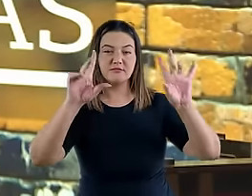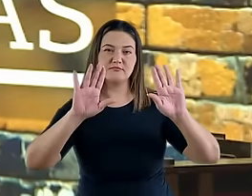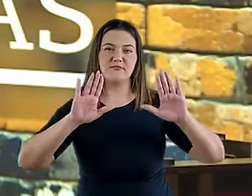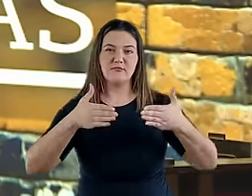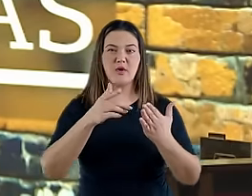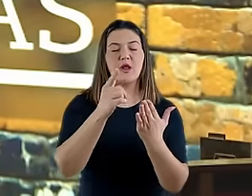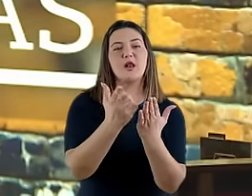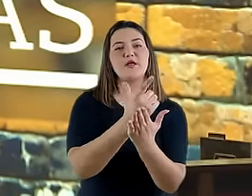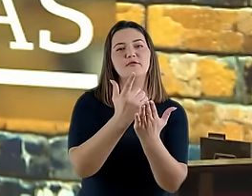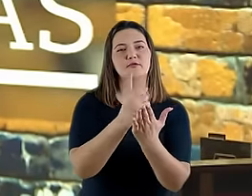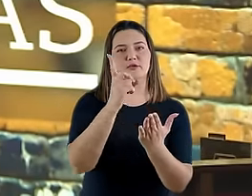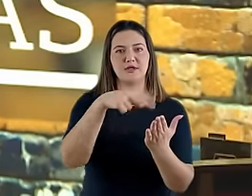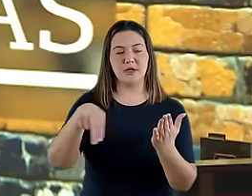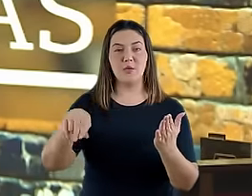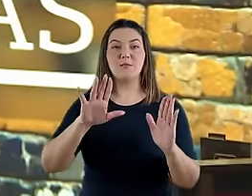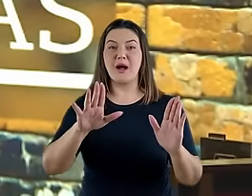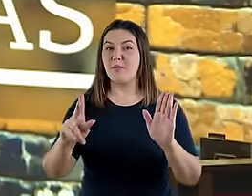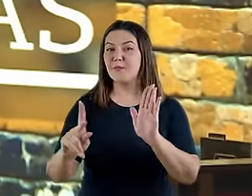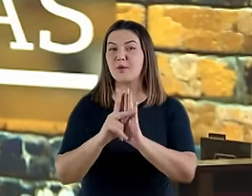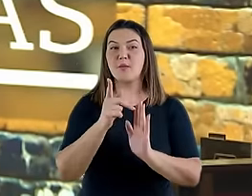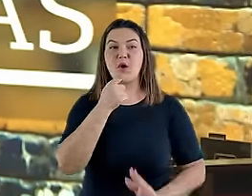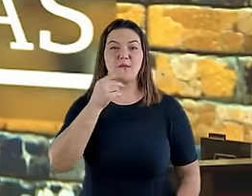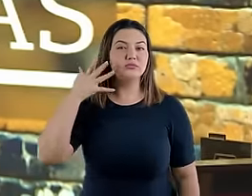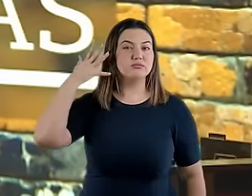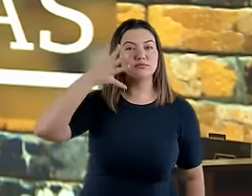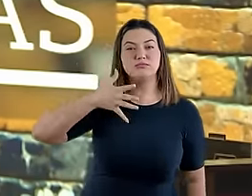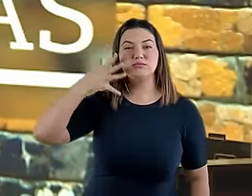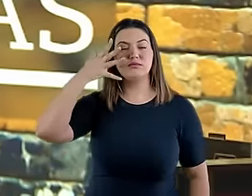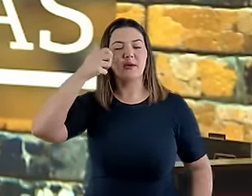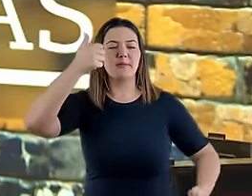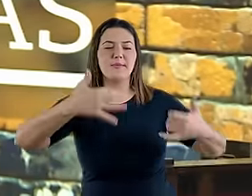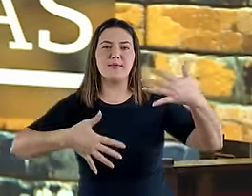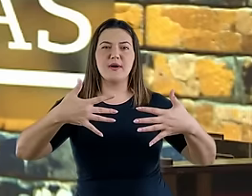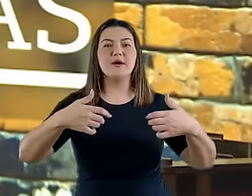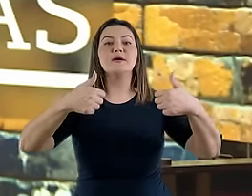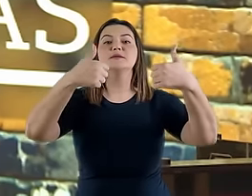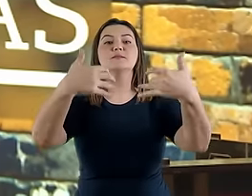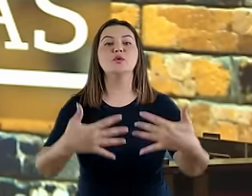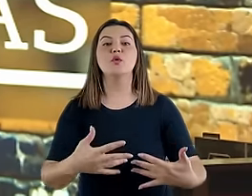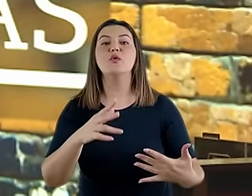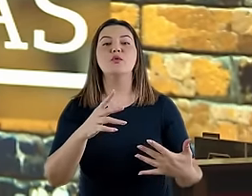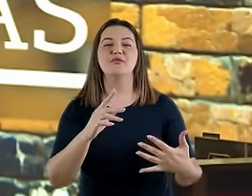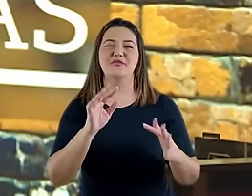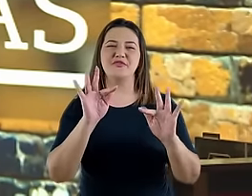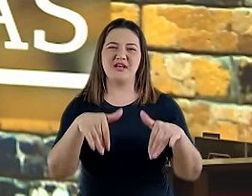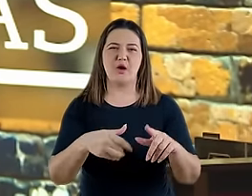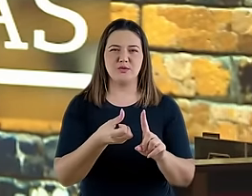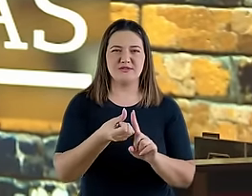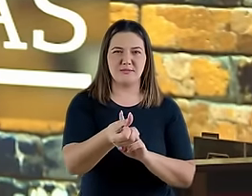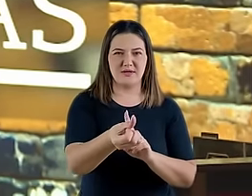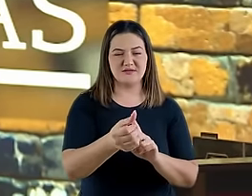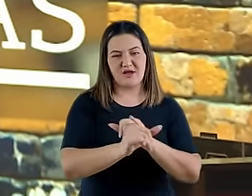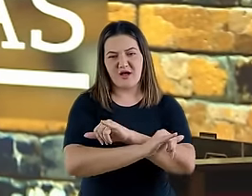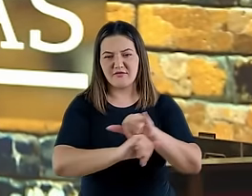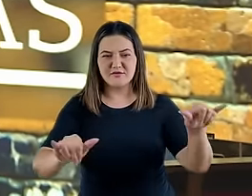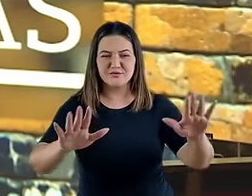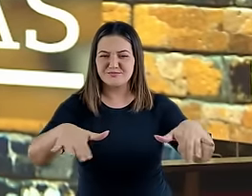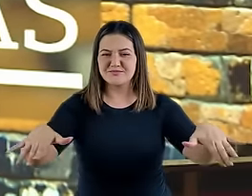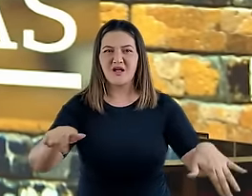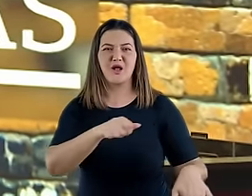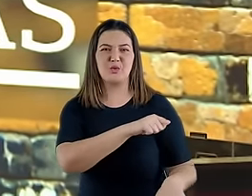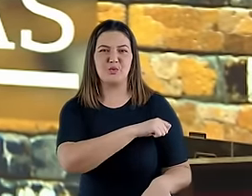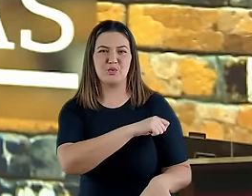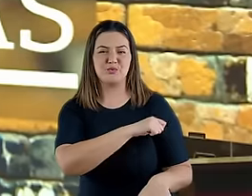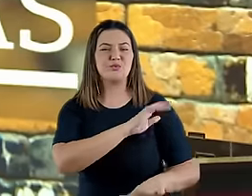na universidade. Só que o próprio preletor chegou ao final do semestre dizendo aos alunos o seguinte, olha,